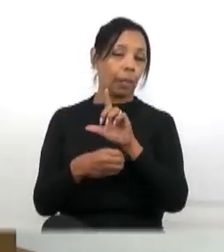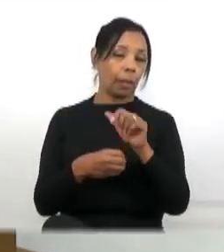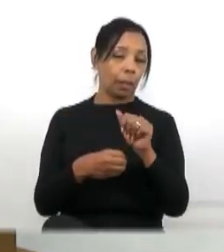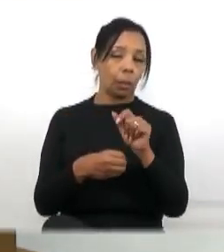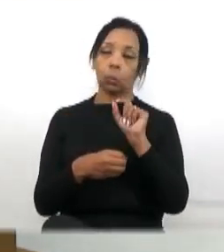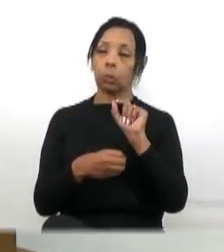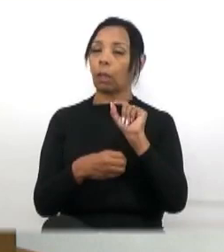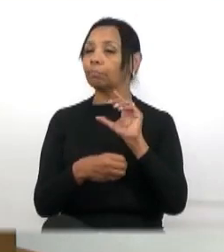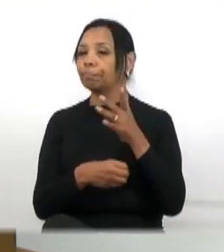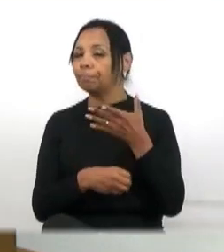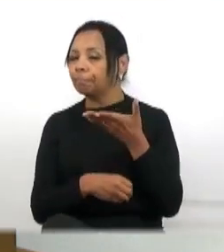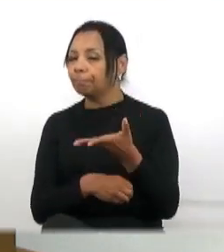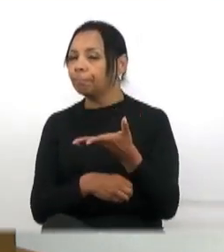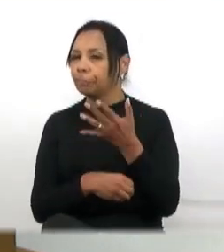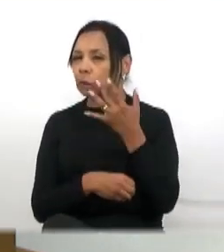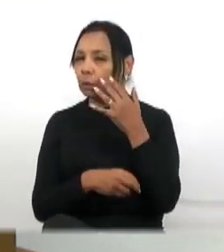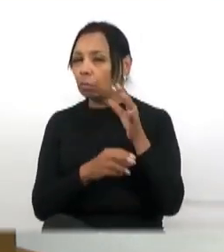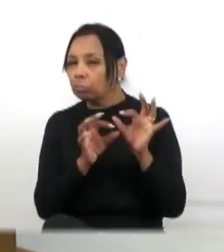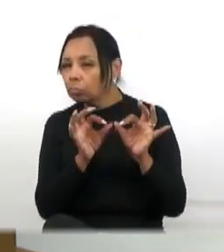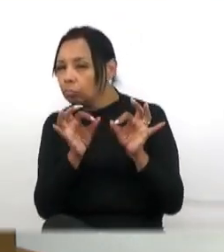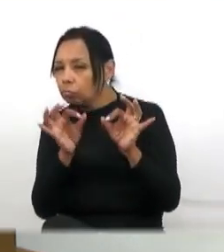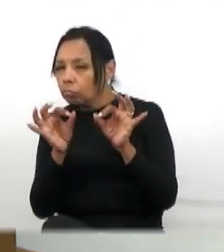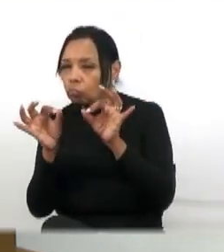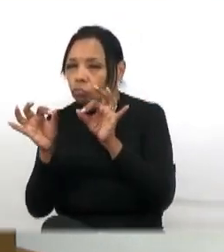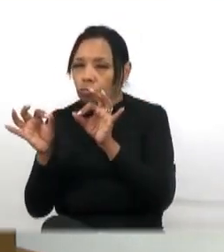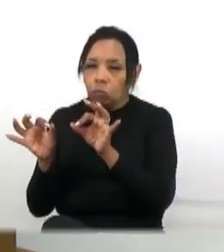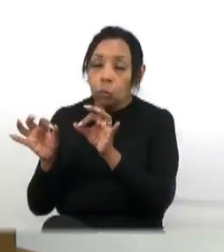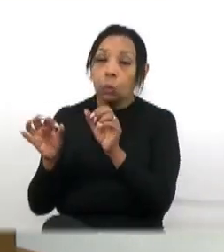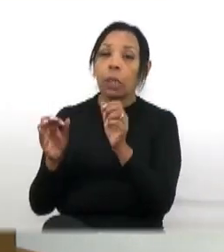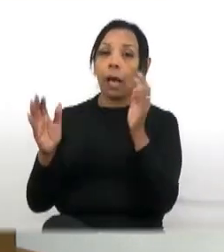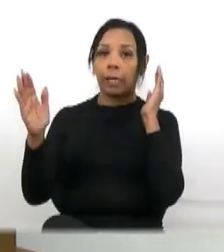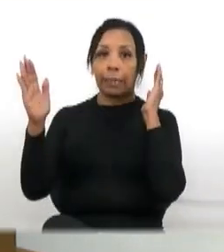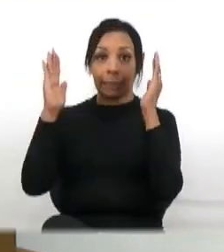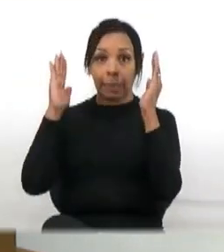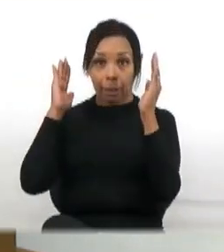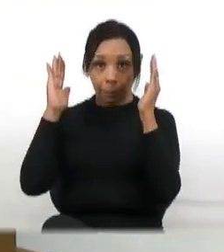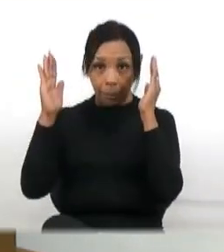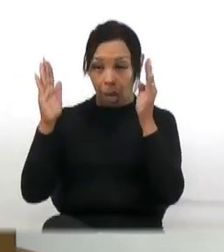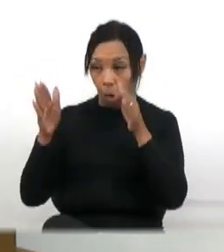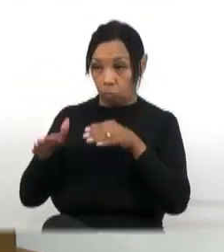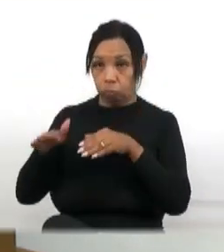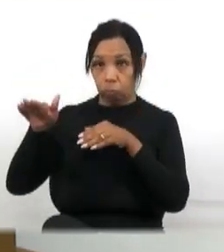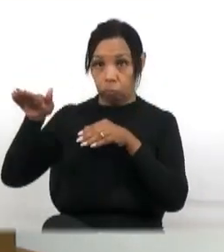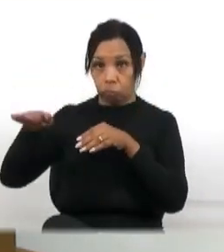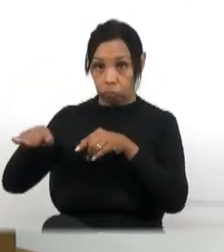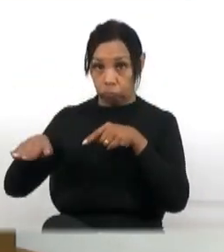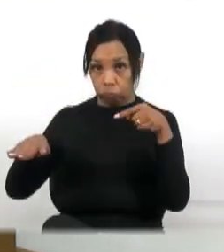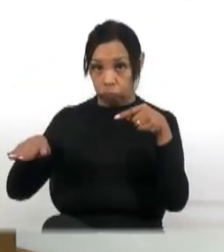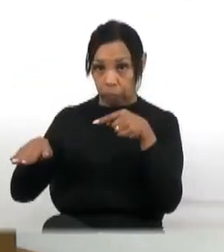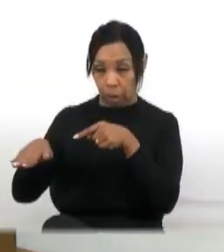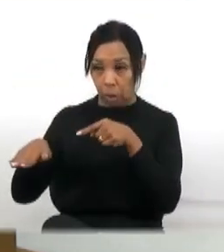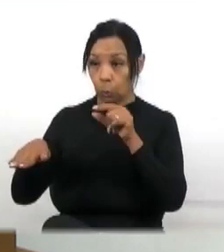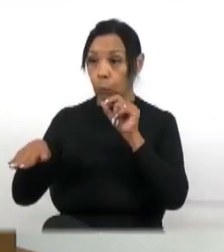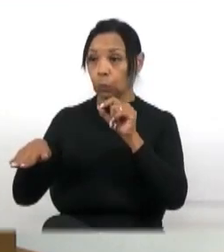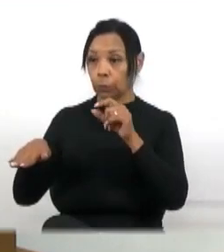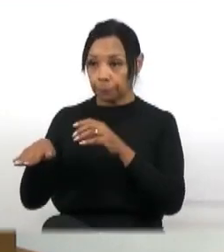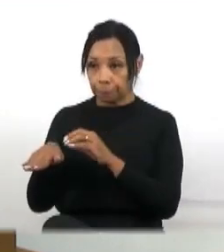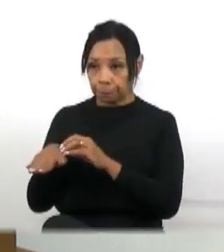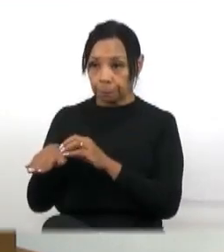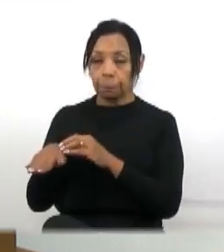Esse dia eu passei lá, estava sendo carregado um caminhão com descarte, aqueles